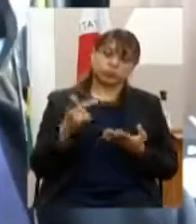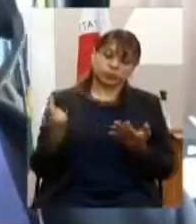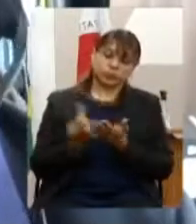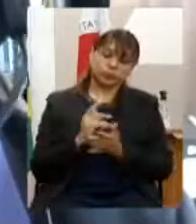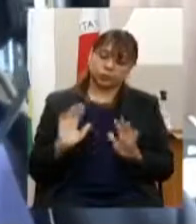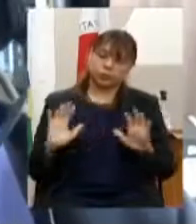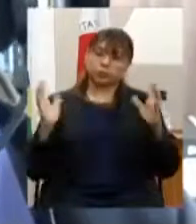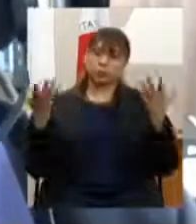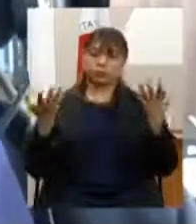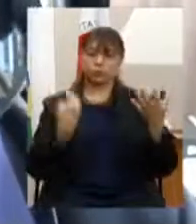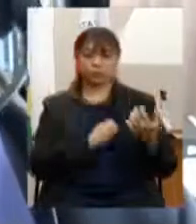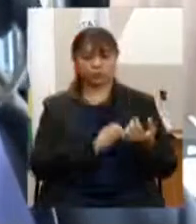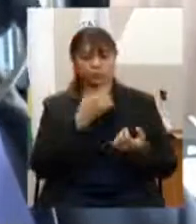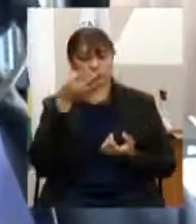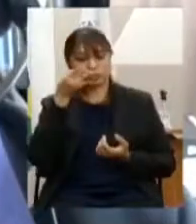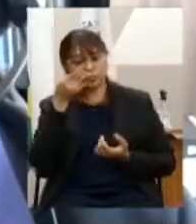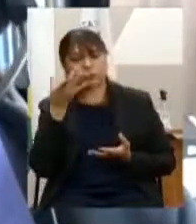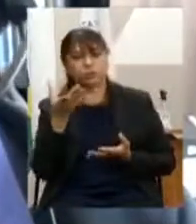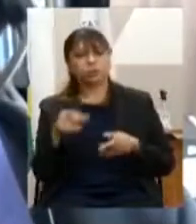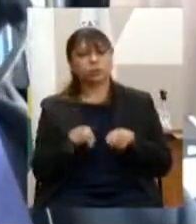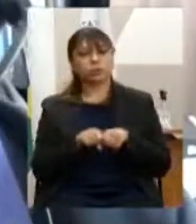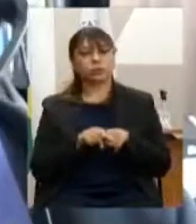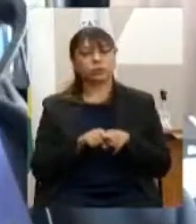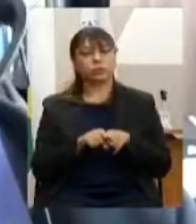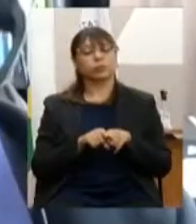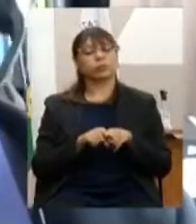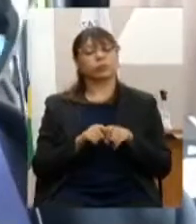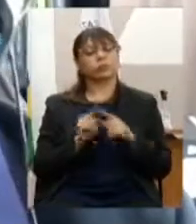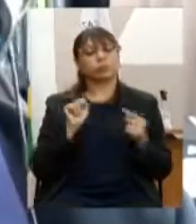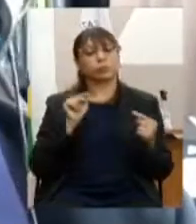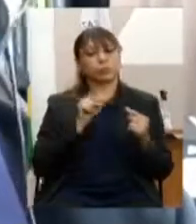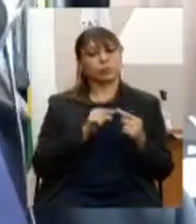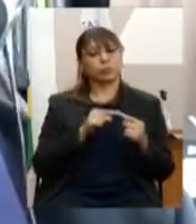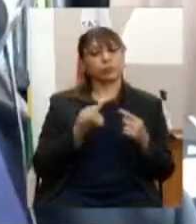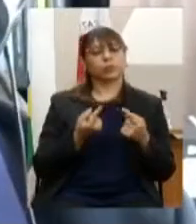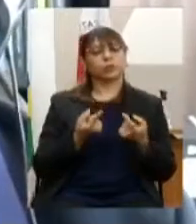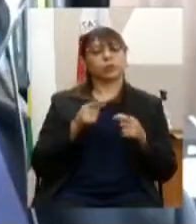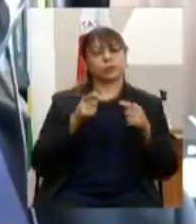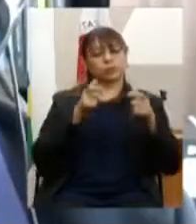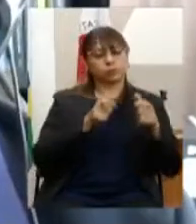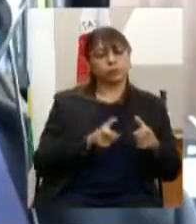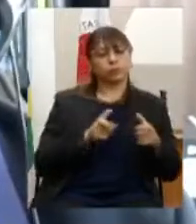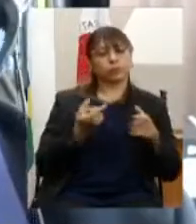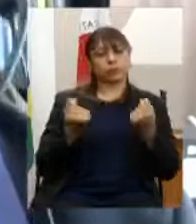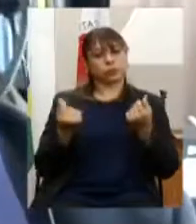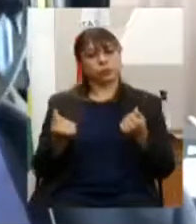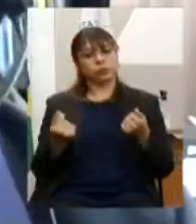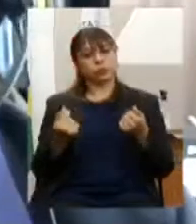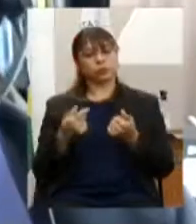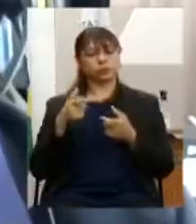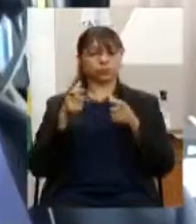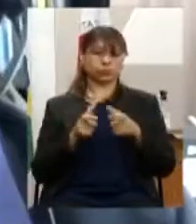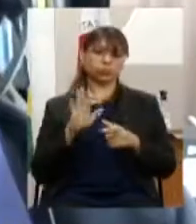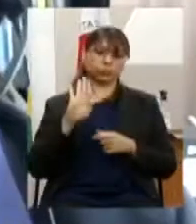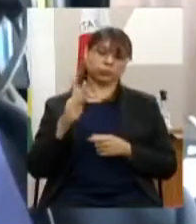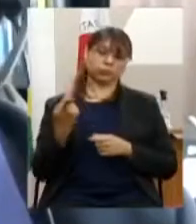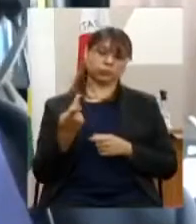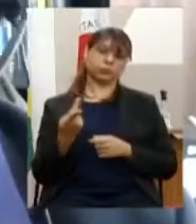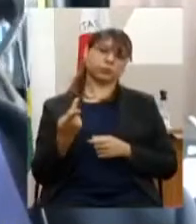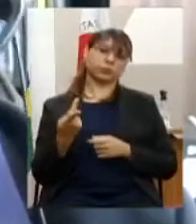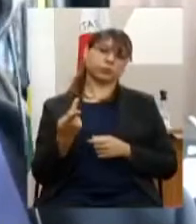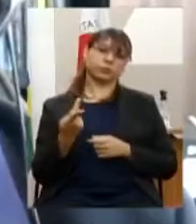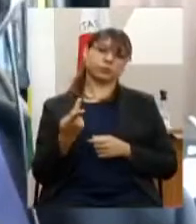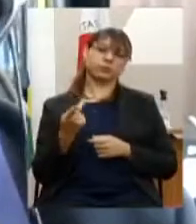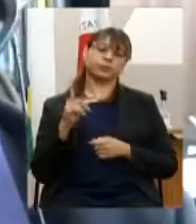presenciais e acrescentar meta física e financeira na região intermediária de Belo Horizonte destinadas a realização do